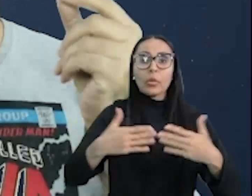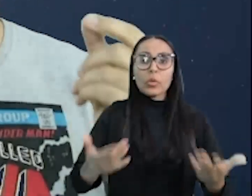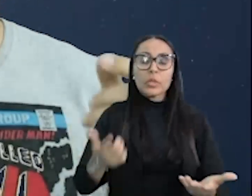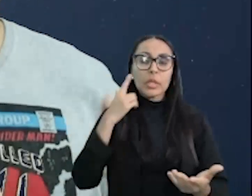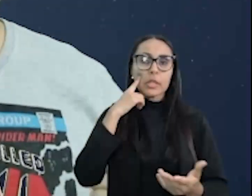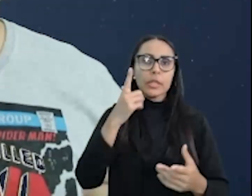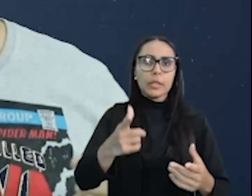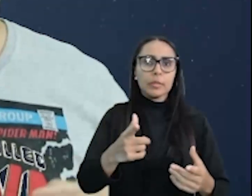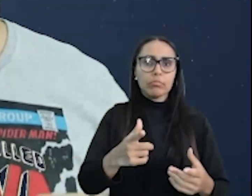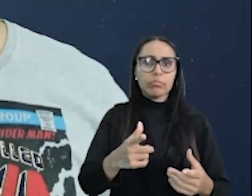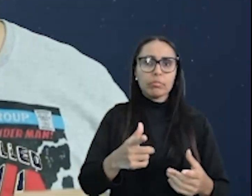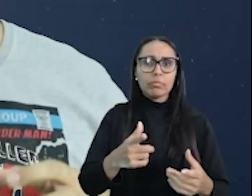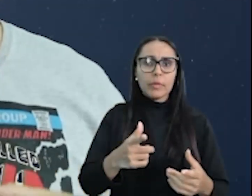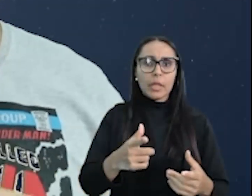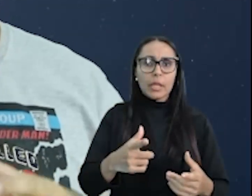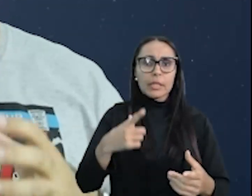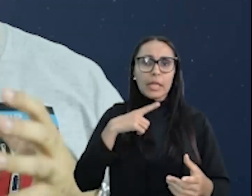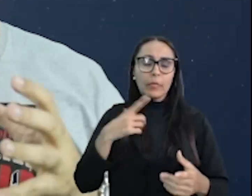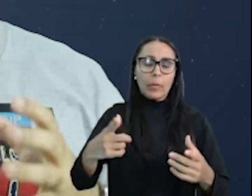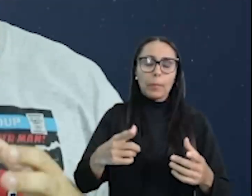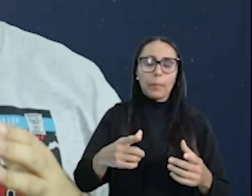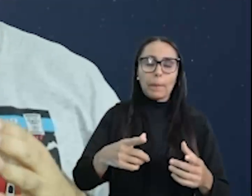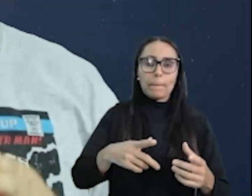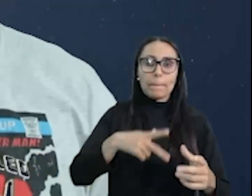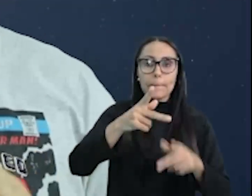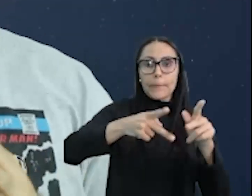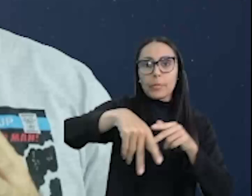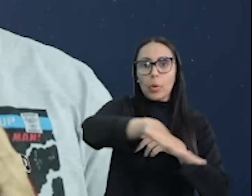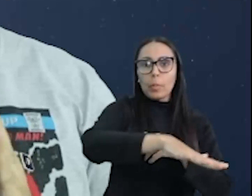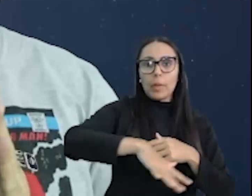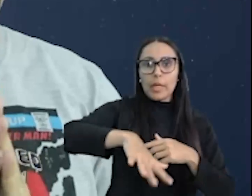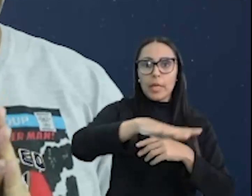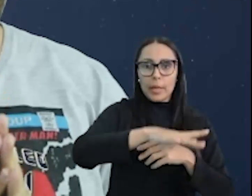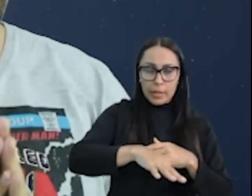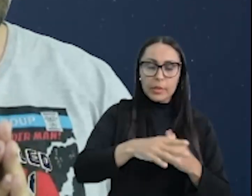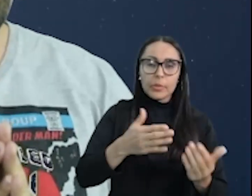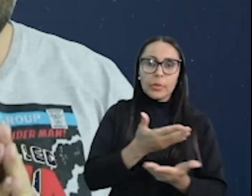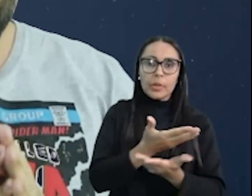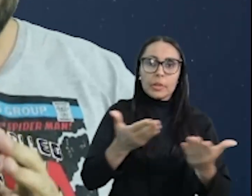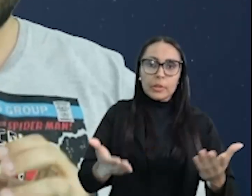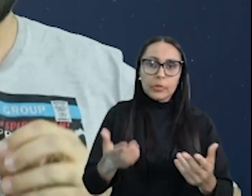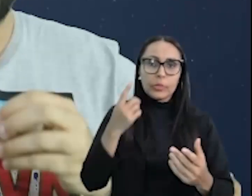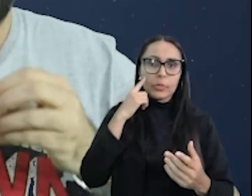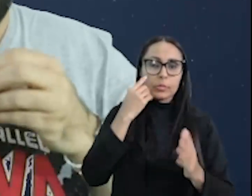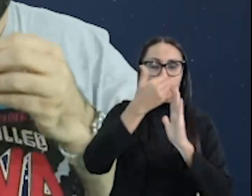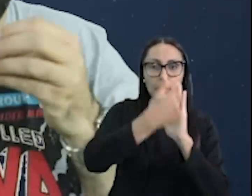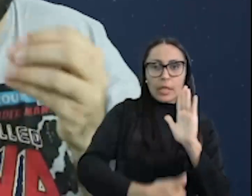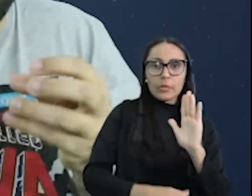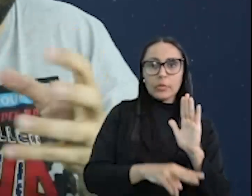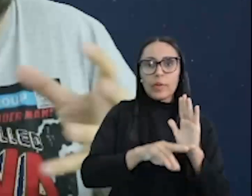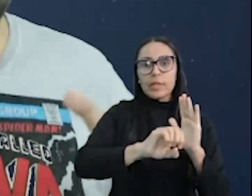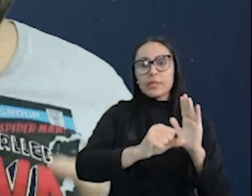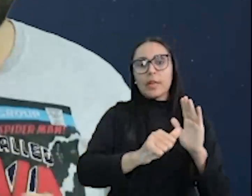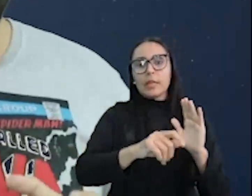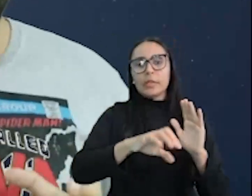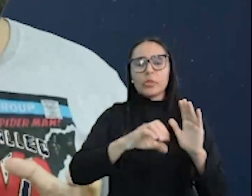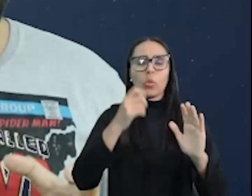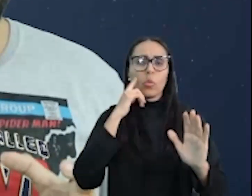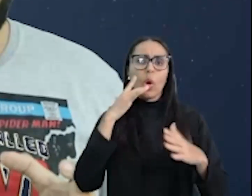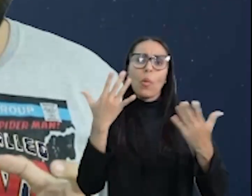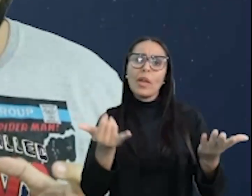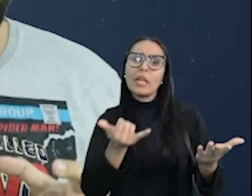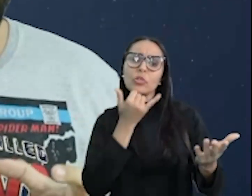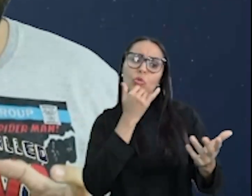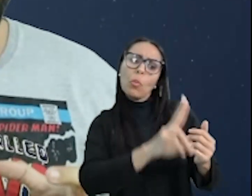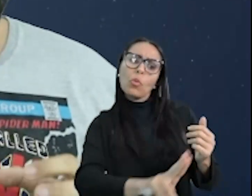que feriam as sanções do Tratado de Versalhes. E qual era a desculpa